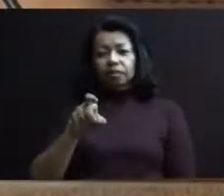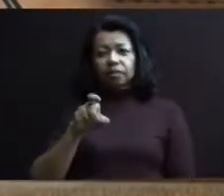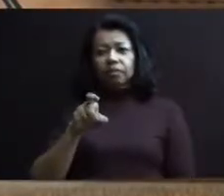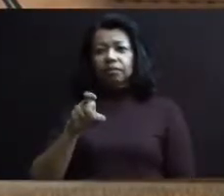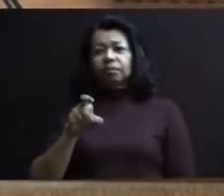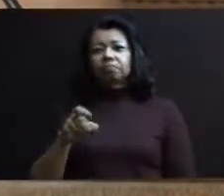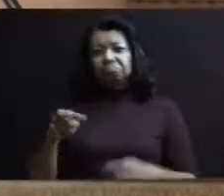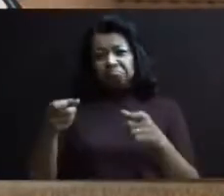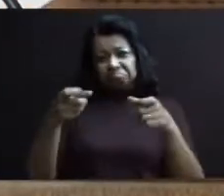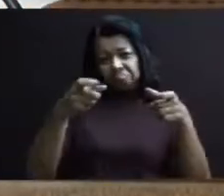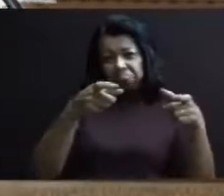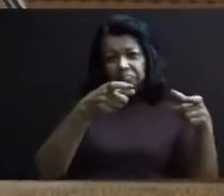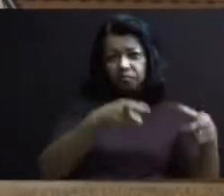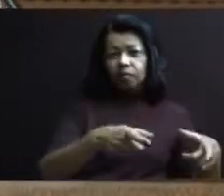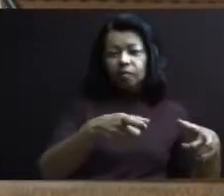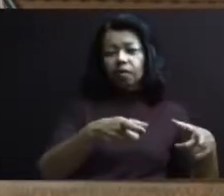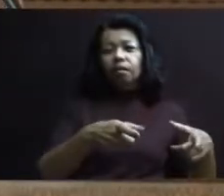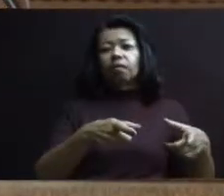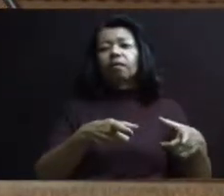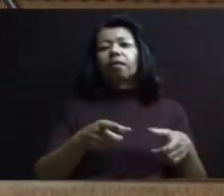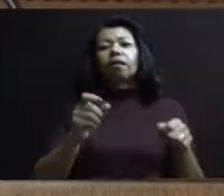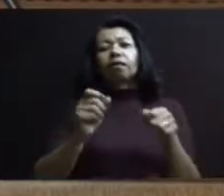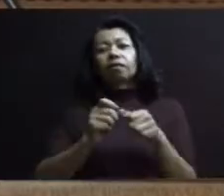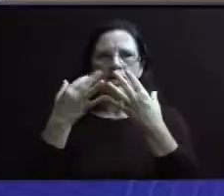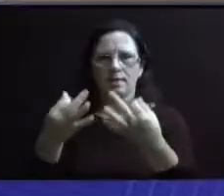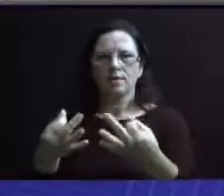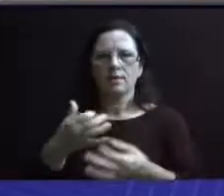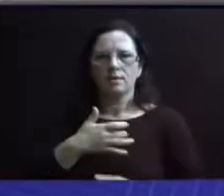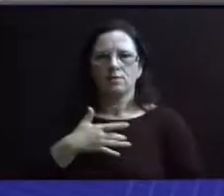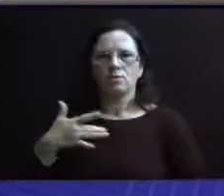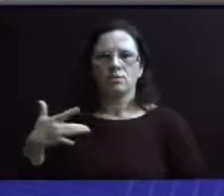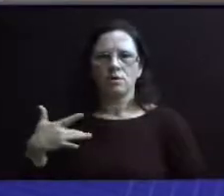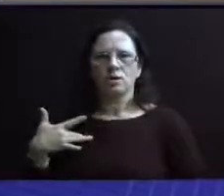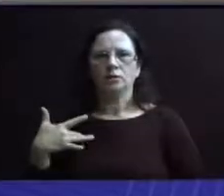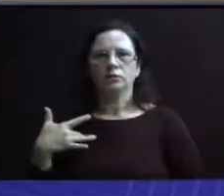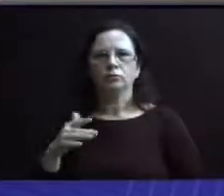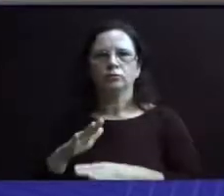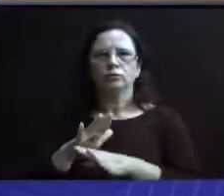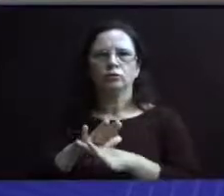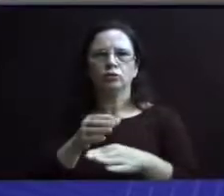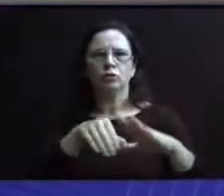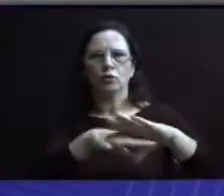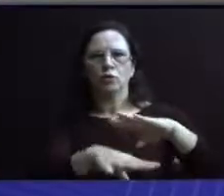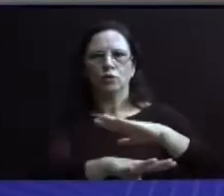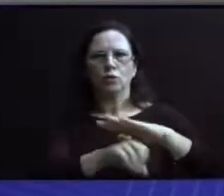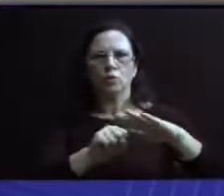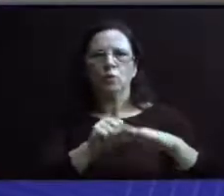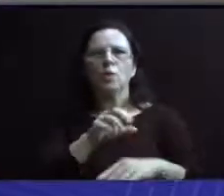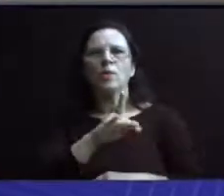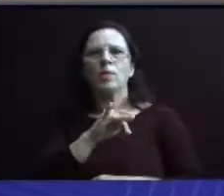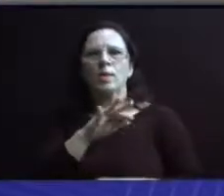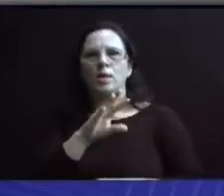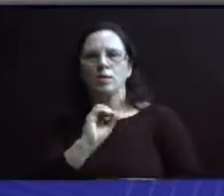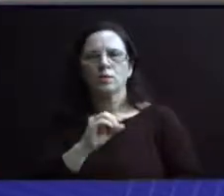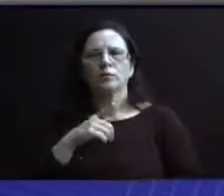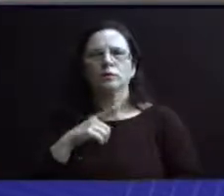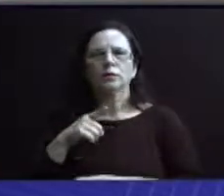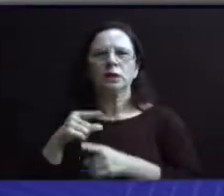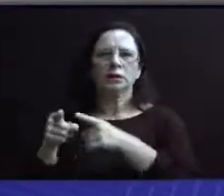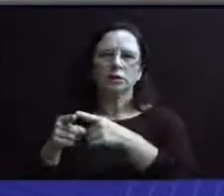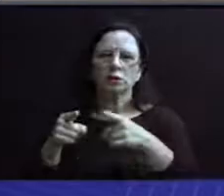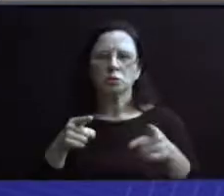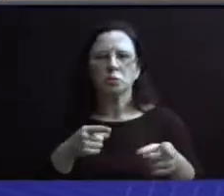regional da Fundação São Francisco de Assis, Gustavo Cristiano, além da secretária de Saúde, Andréia Pinheiro, que